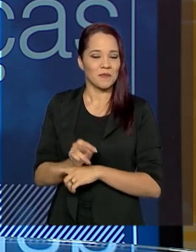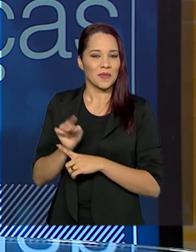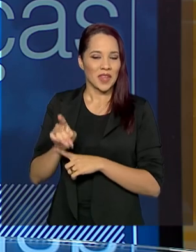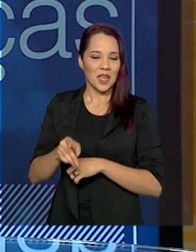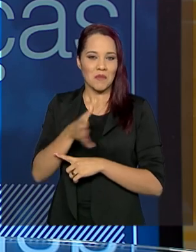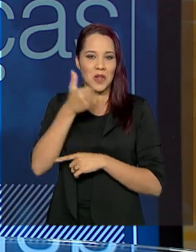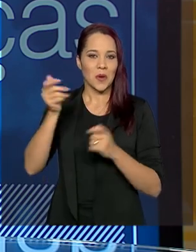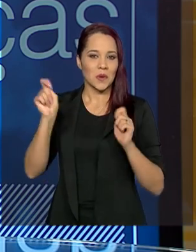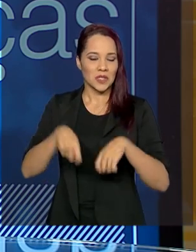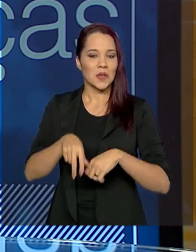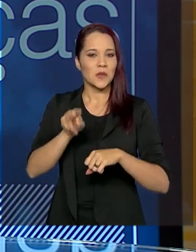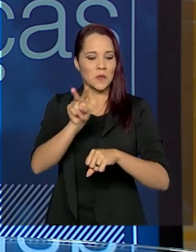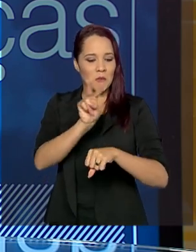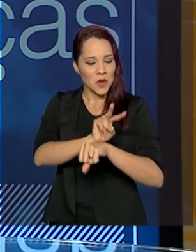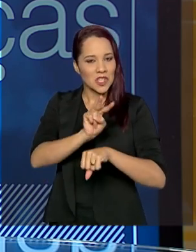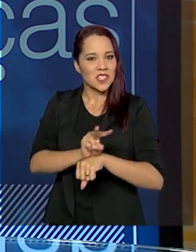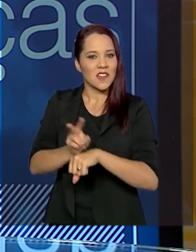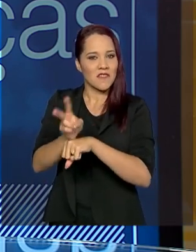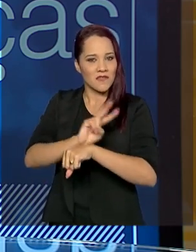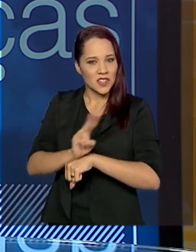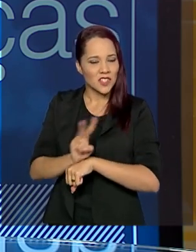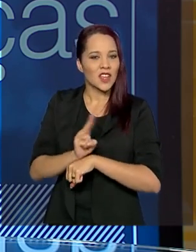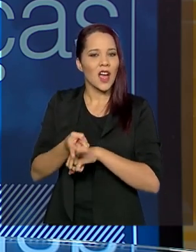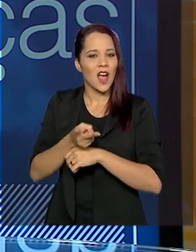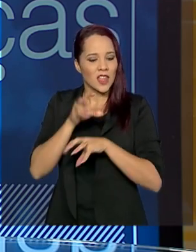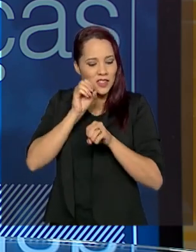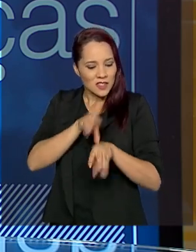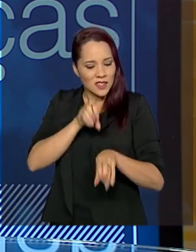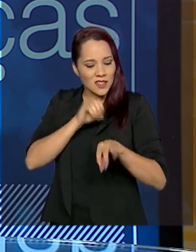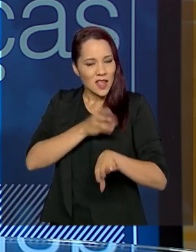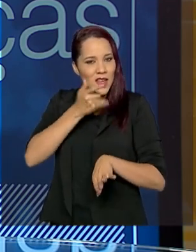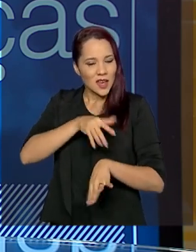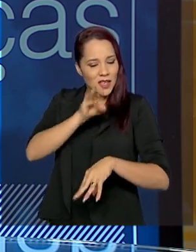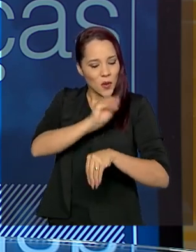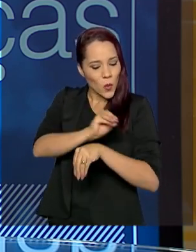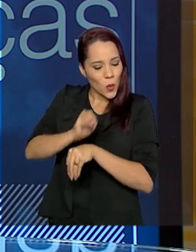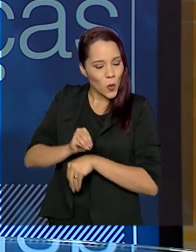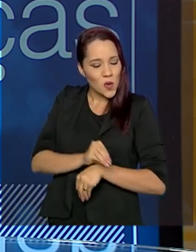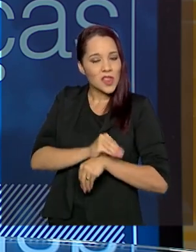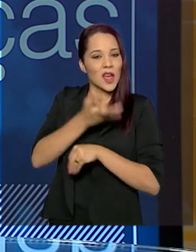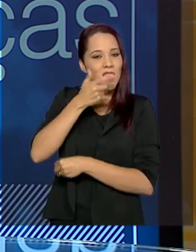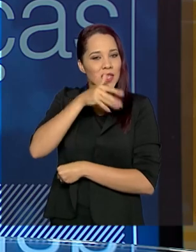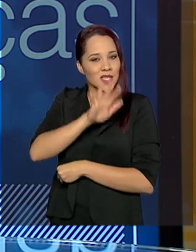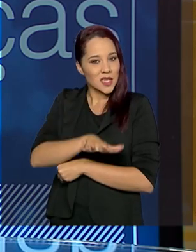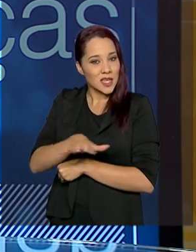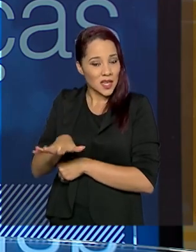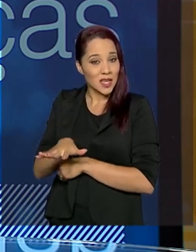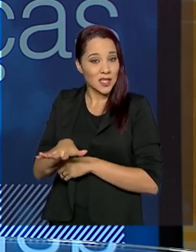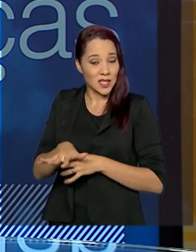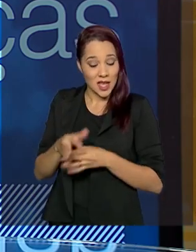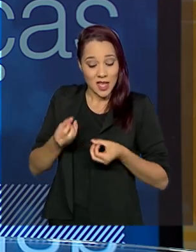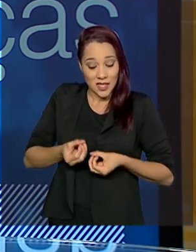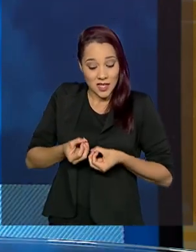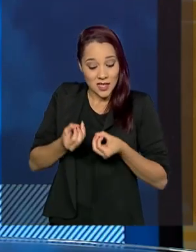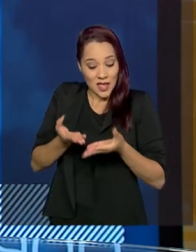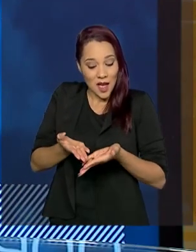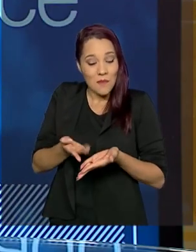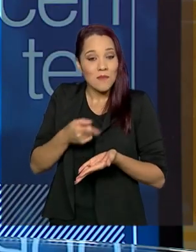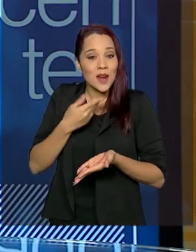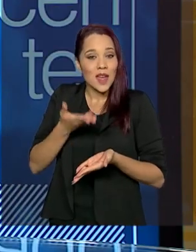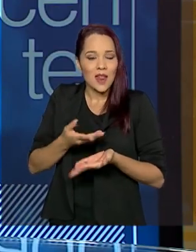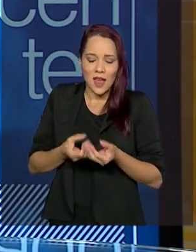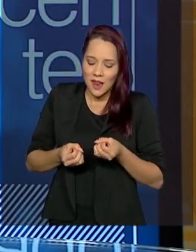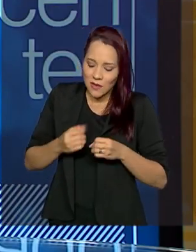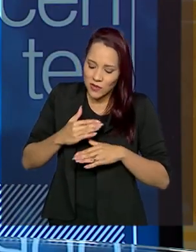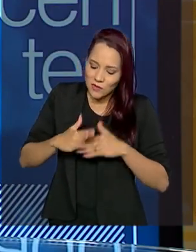em melhores condições de proteger, de nutrir essa criança, de cuidar dessa criança, de propiciar o florescimento